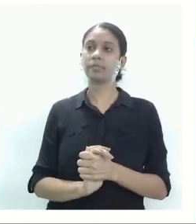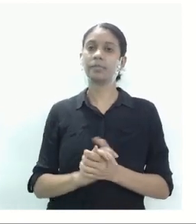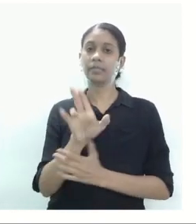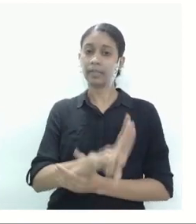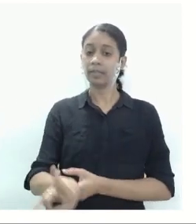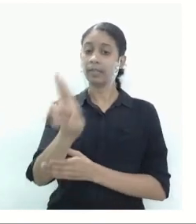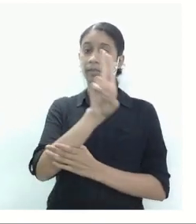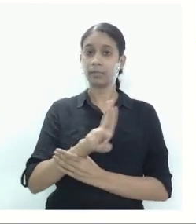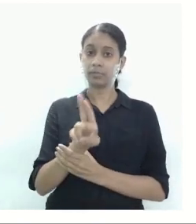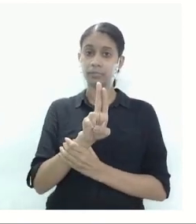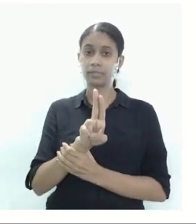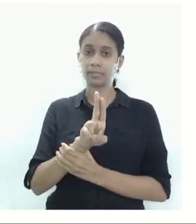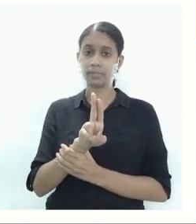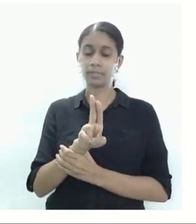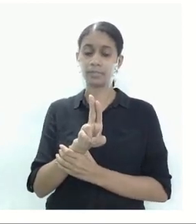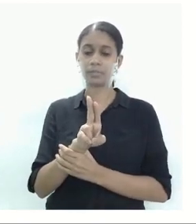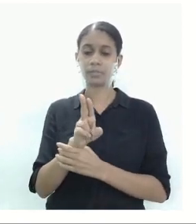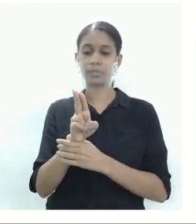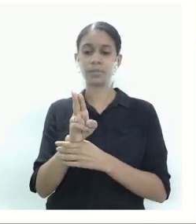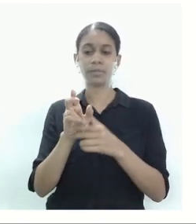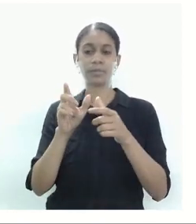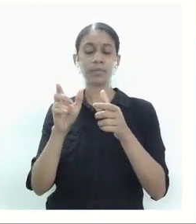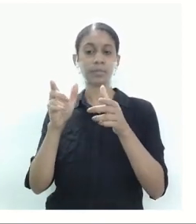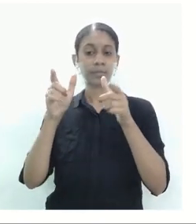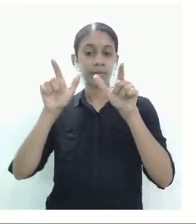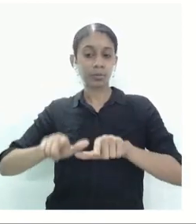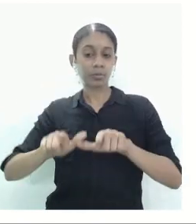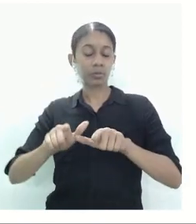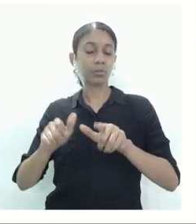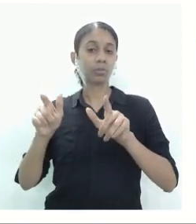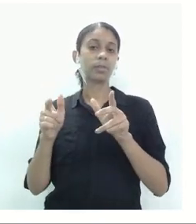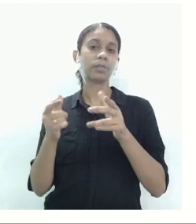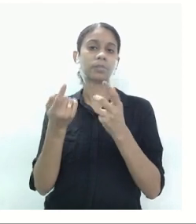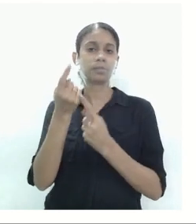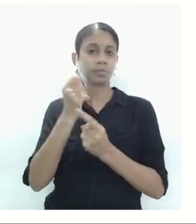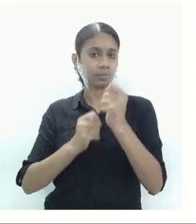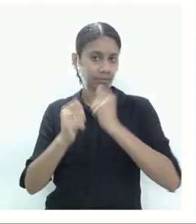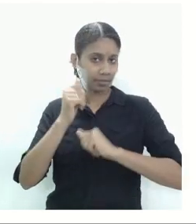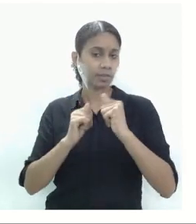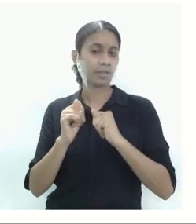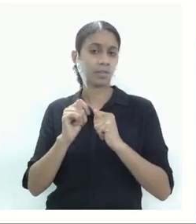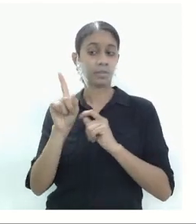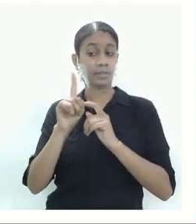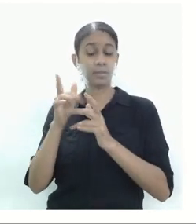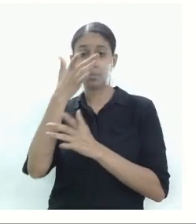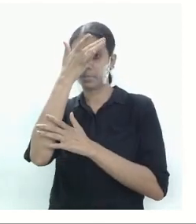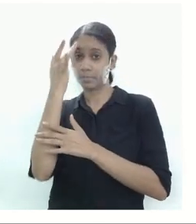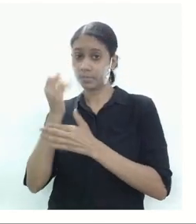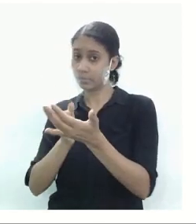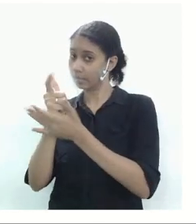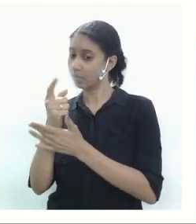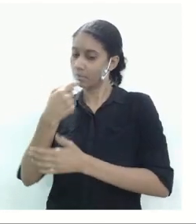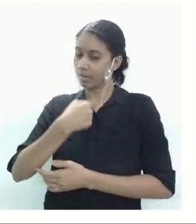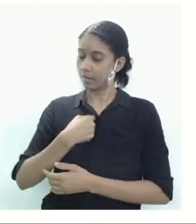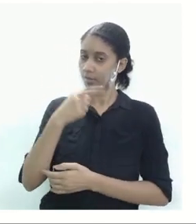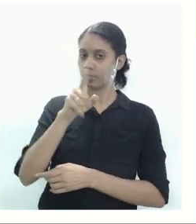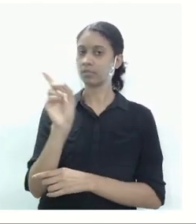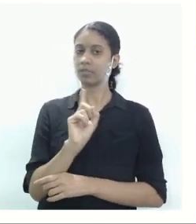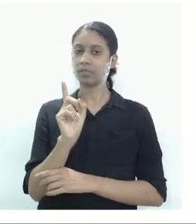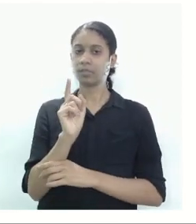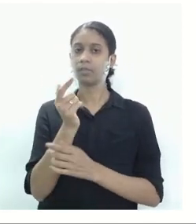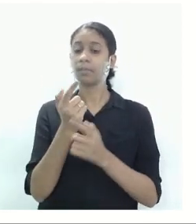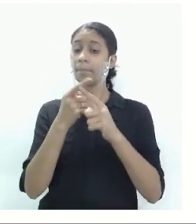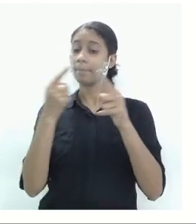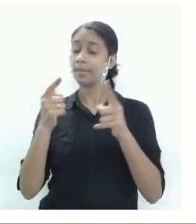um segmento econômico e não para o consumidor final. Eu, você, né? Então serão um